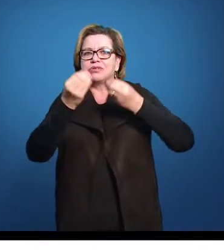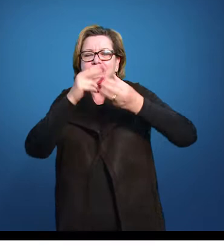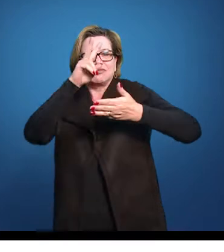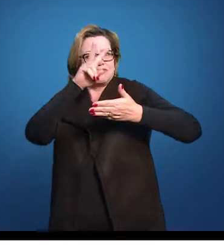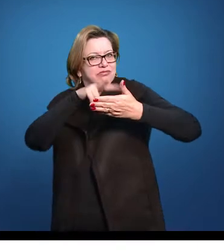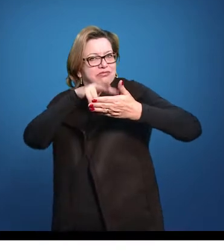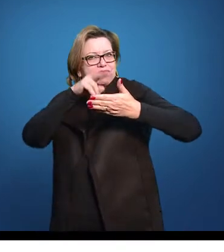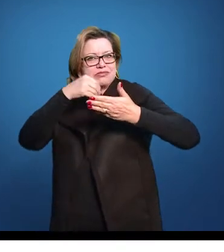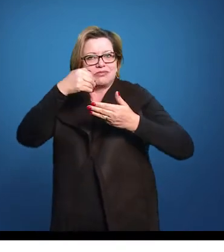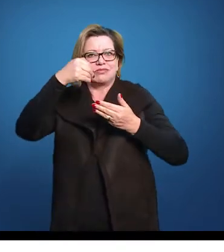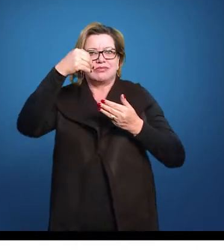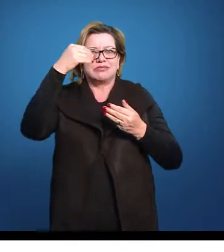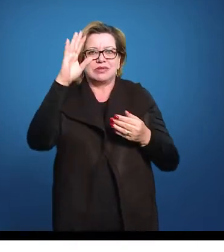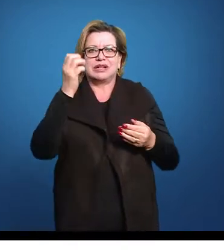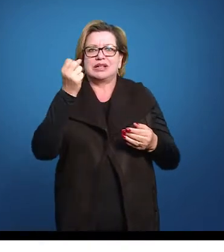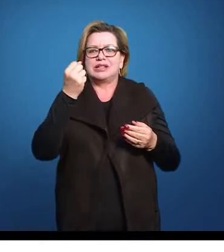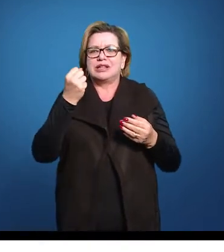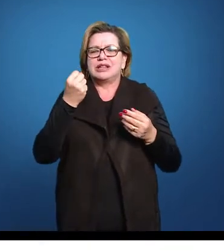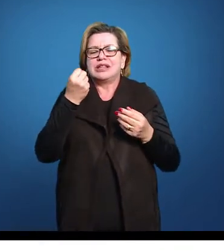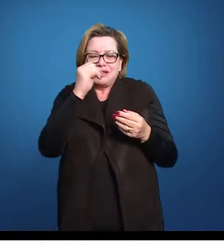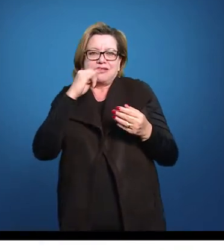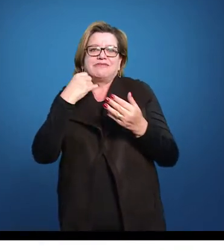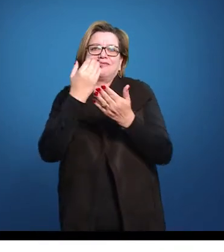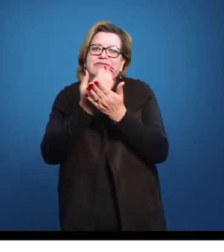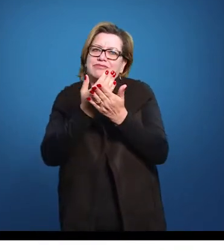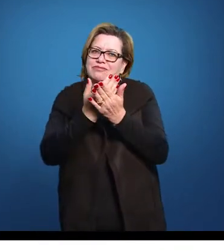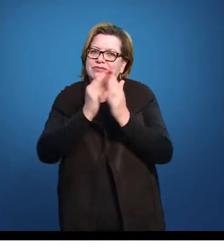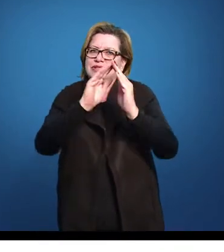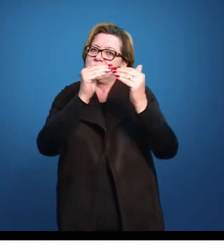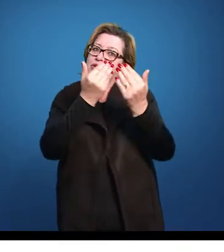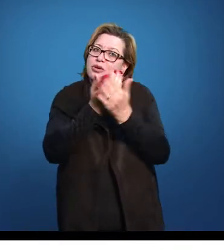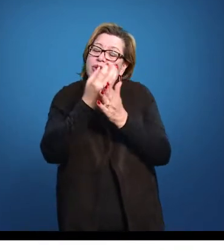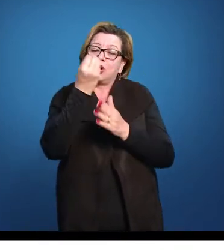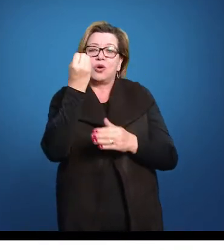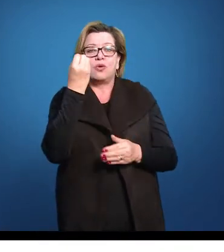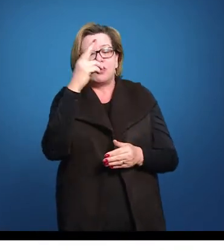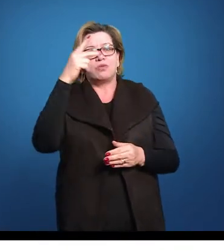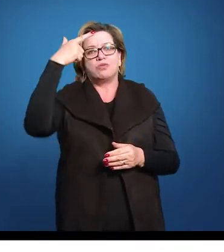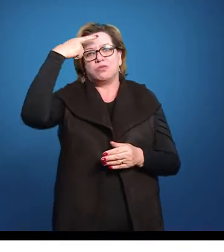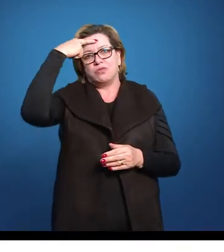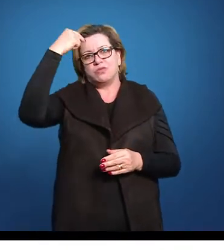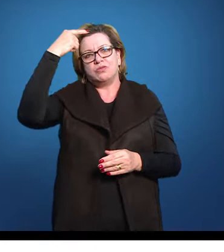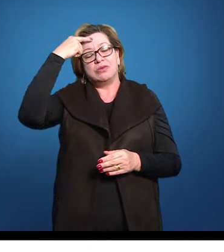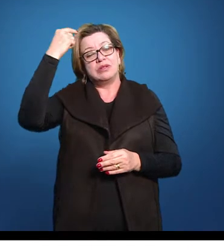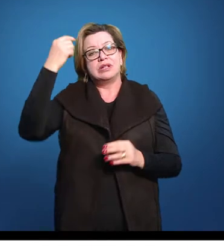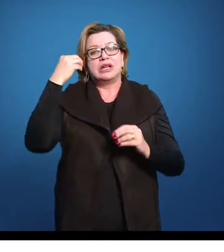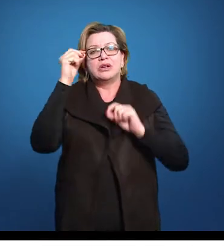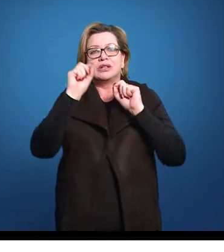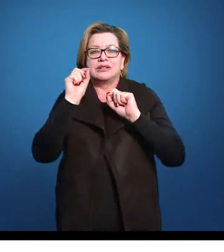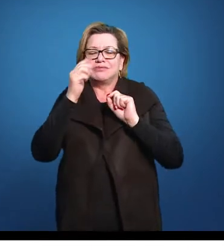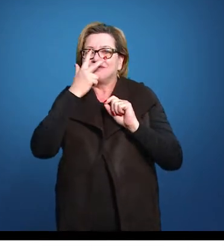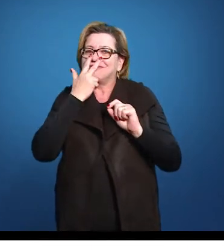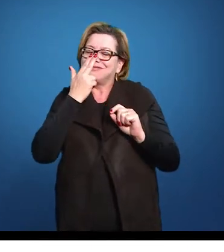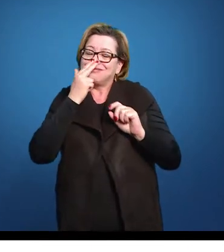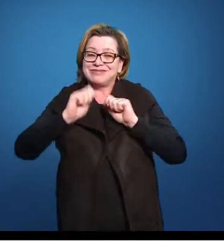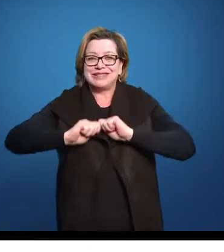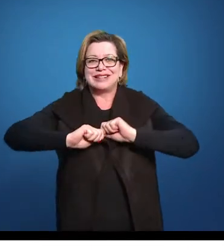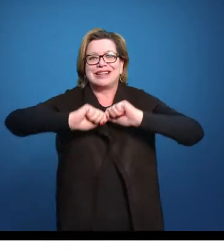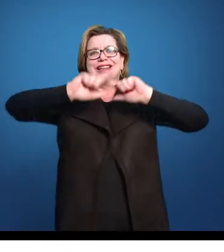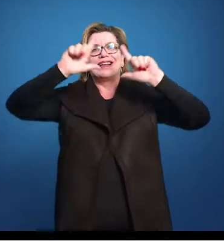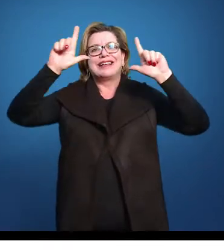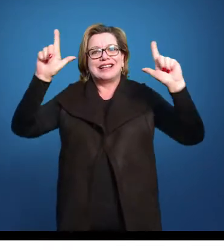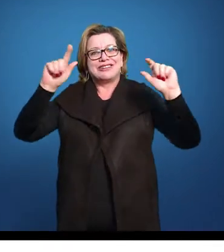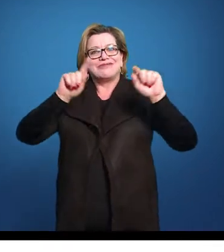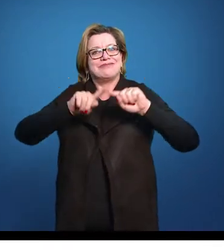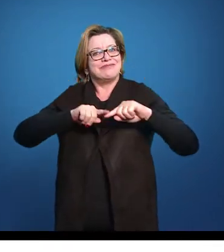mais, a gente tende a ler mais quando a gente está estudando, tanto na escola quanto na faculdade. O que parece óbvio, mas isso nos diz